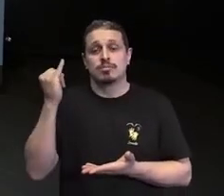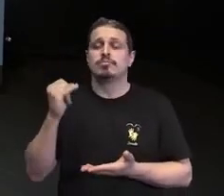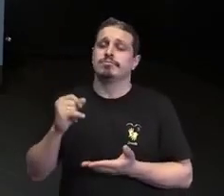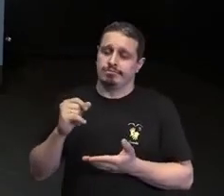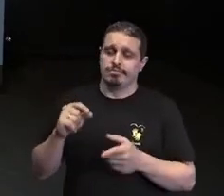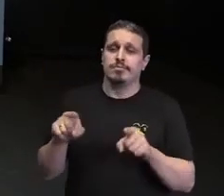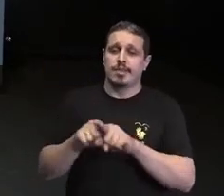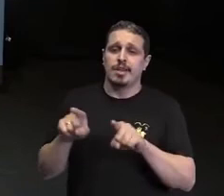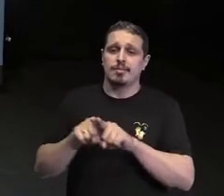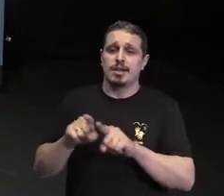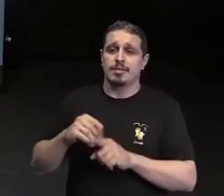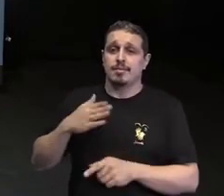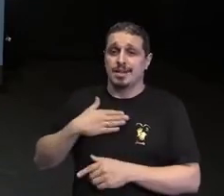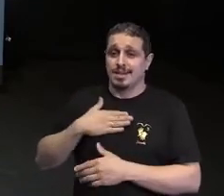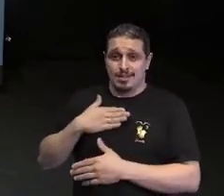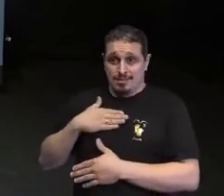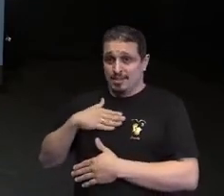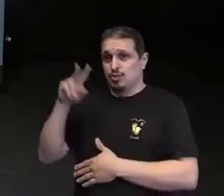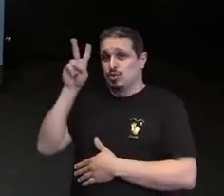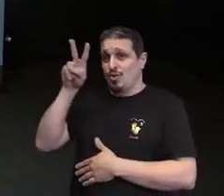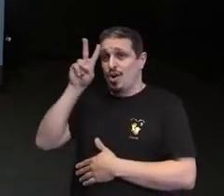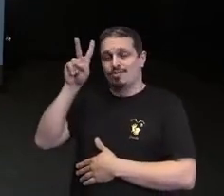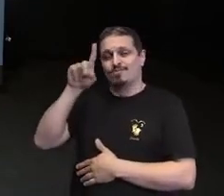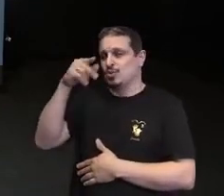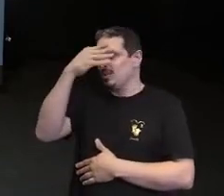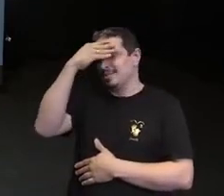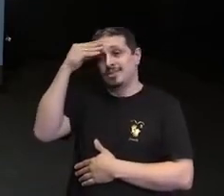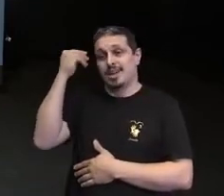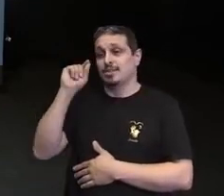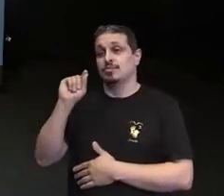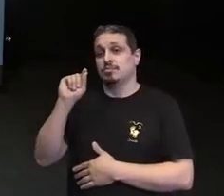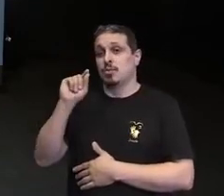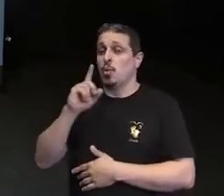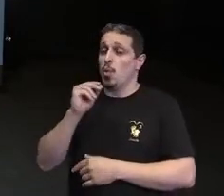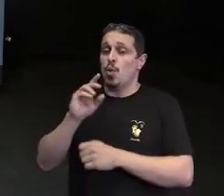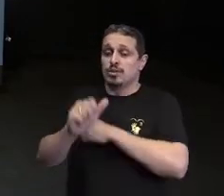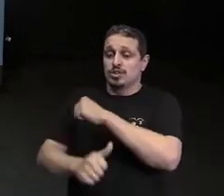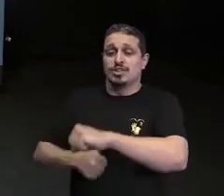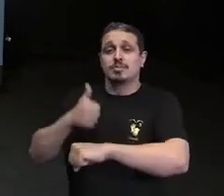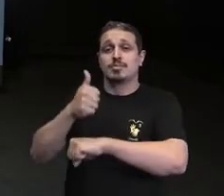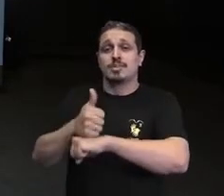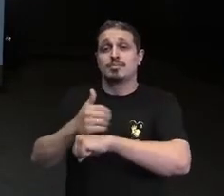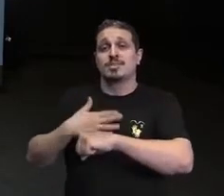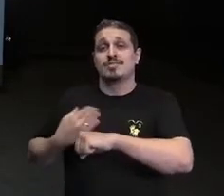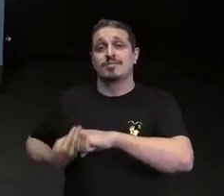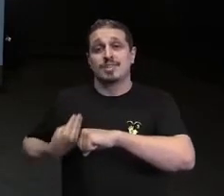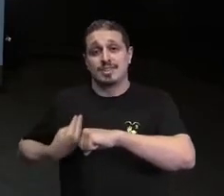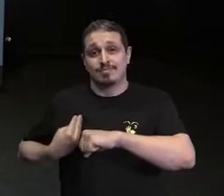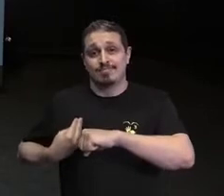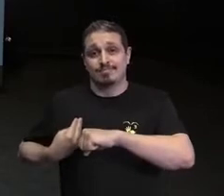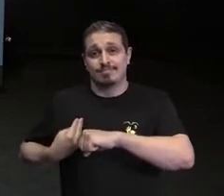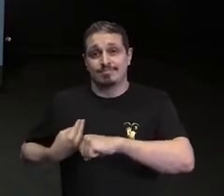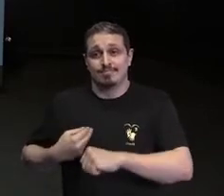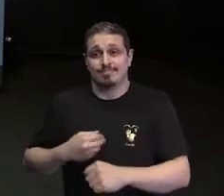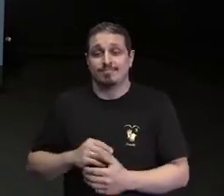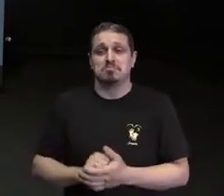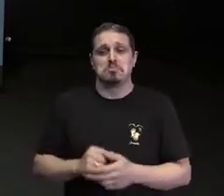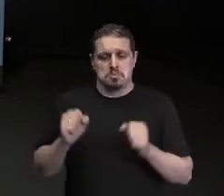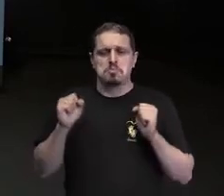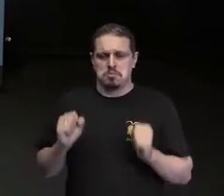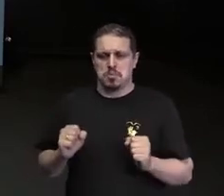pode ser negada e não pode ser suprimida pelo preconceito que existe em toda a sociedade, inclusive nos ambientes de saúde.